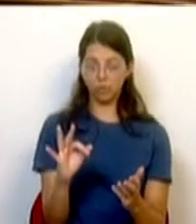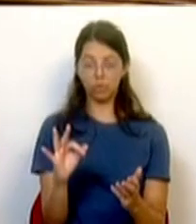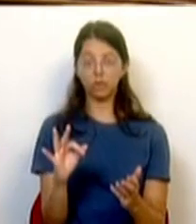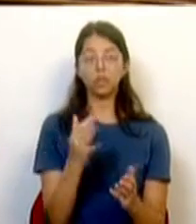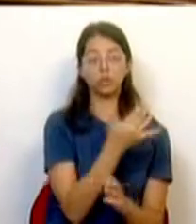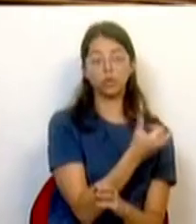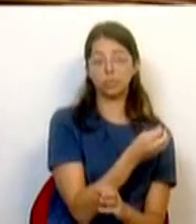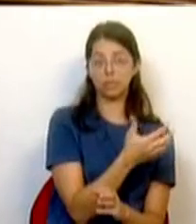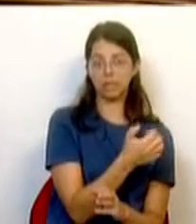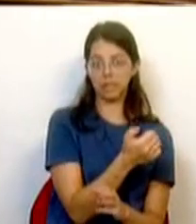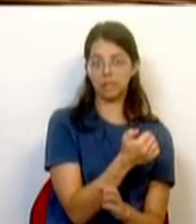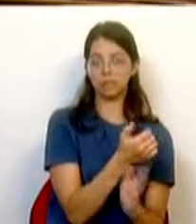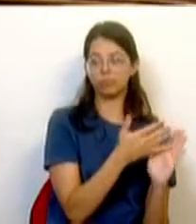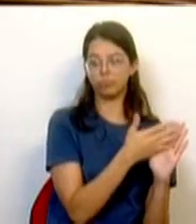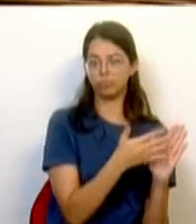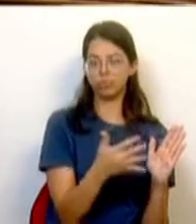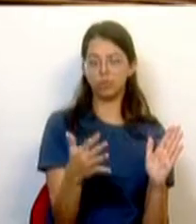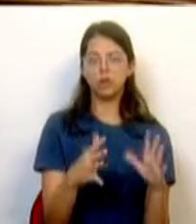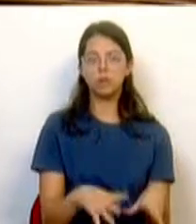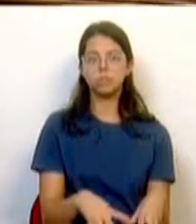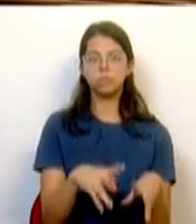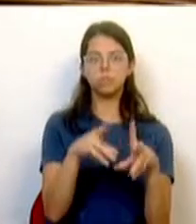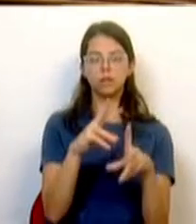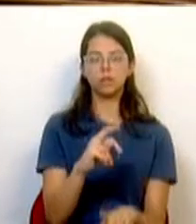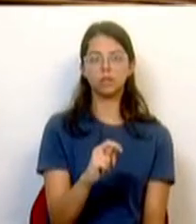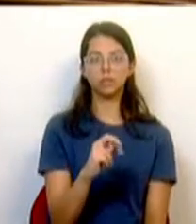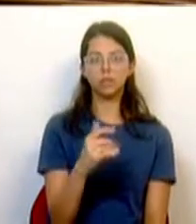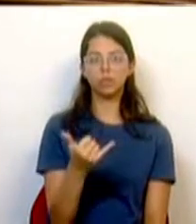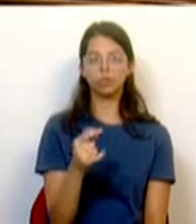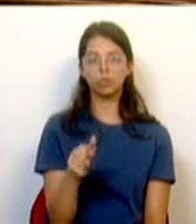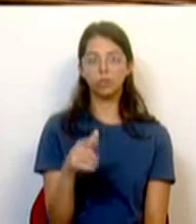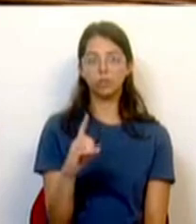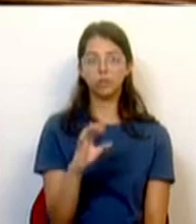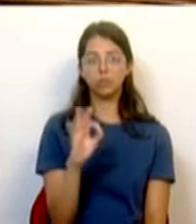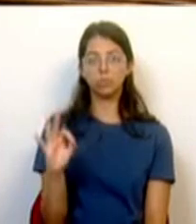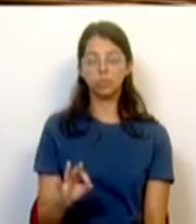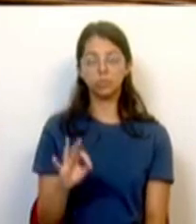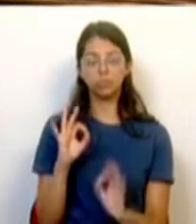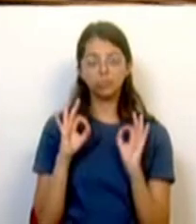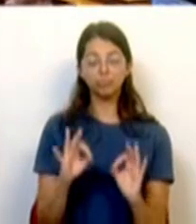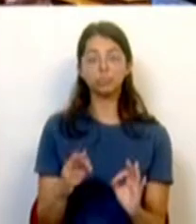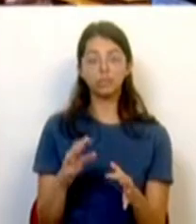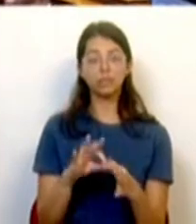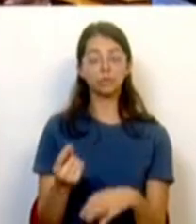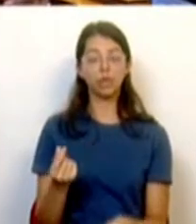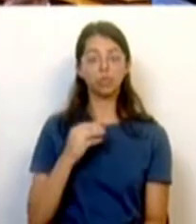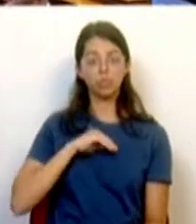2015, desde essa data, é de um crescimento de 32,6% que estamos a falar em remunerações.